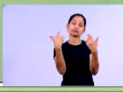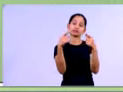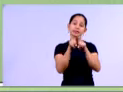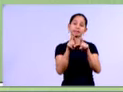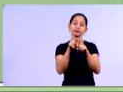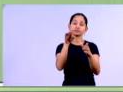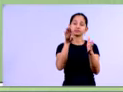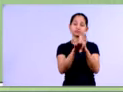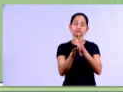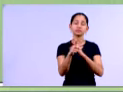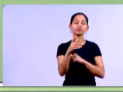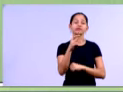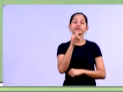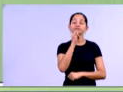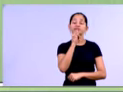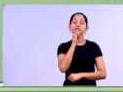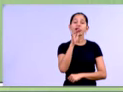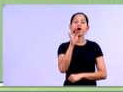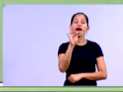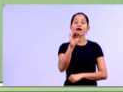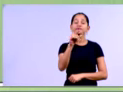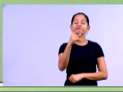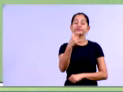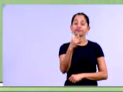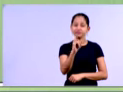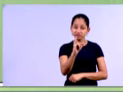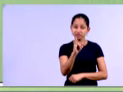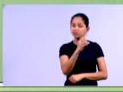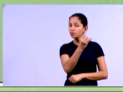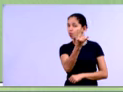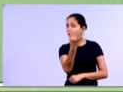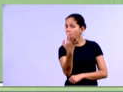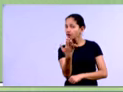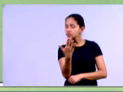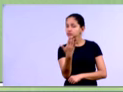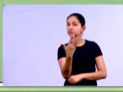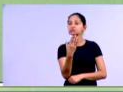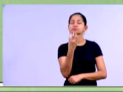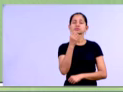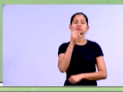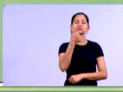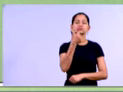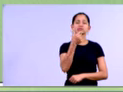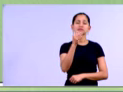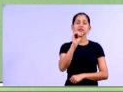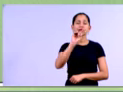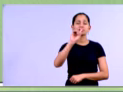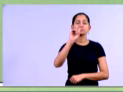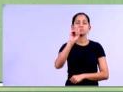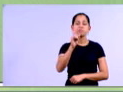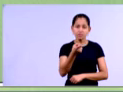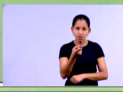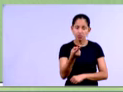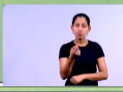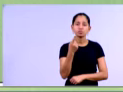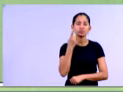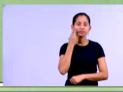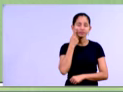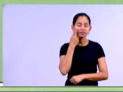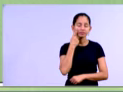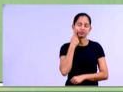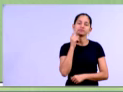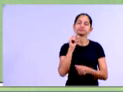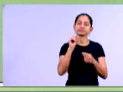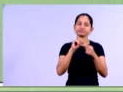veja que nós encontramos um FI bastante alto, 10.194.489 para essa empresa, né, a empresa que nós estamos